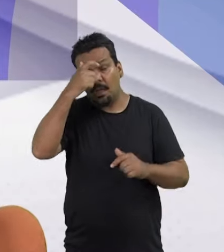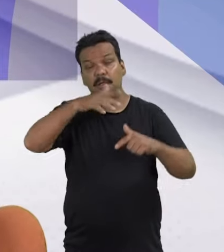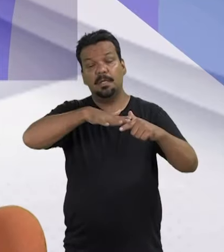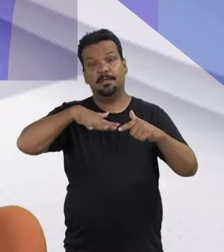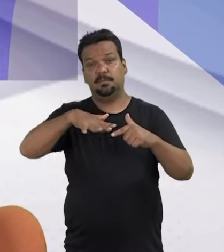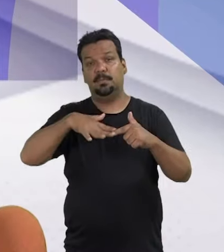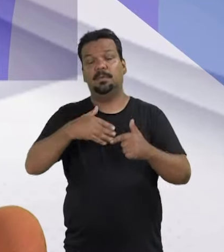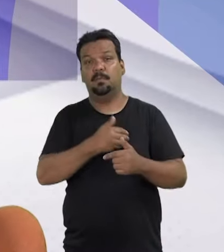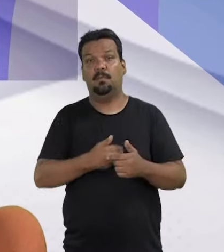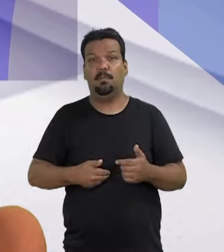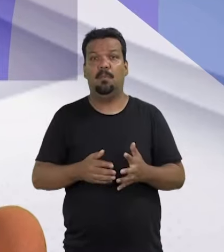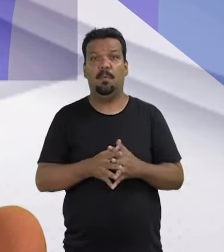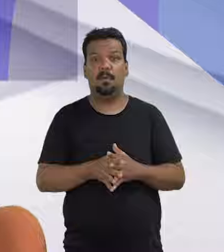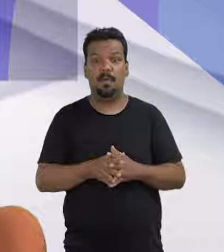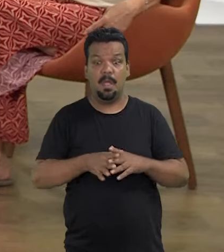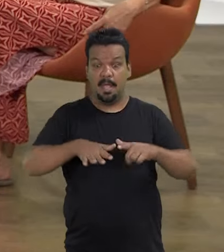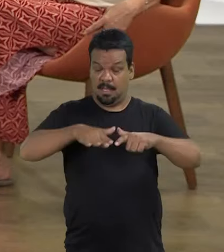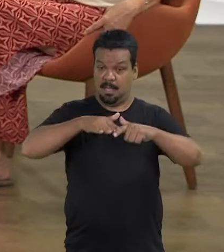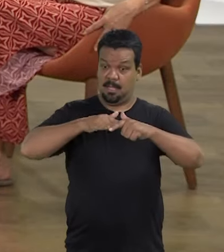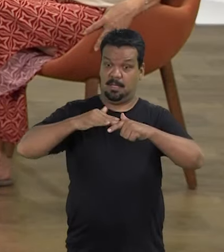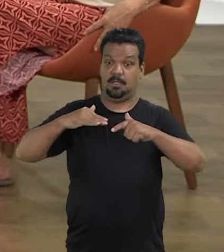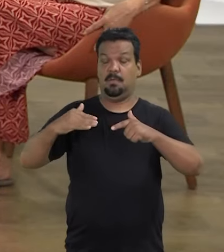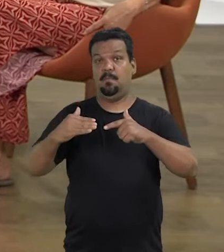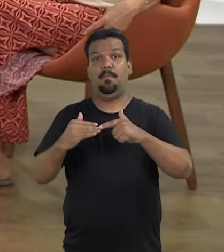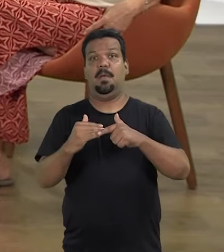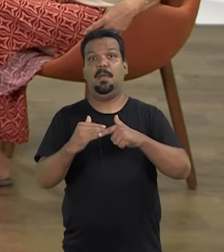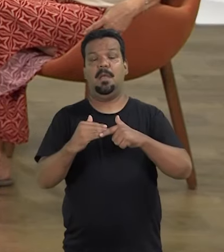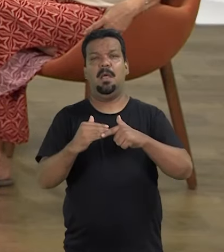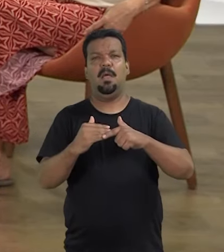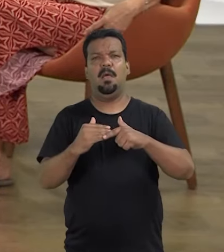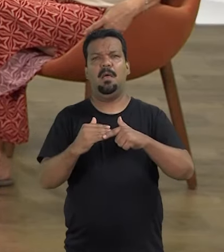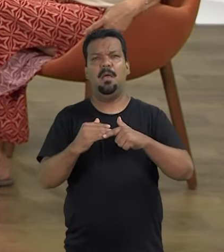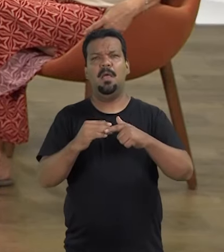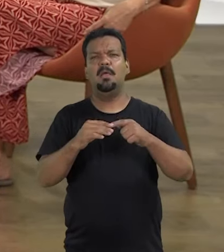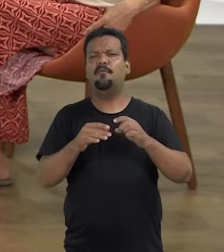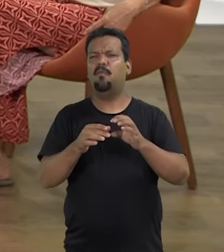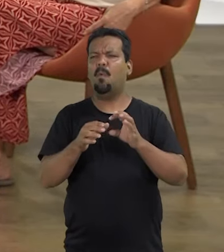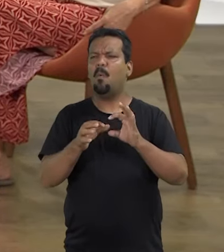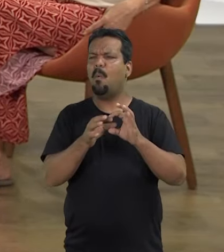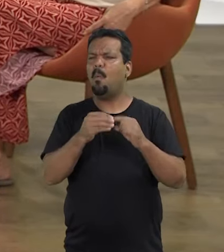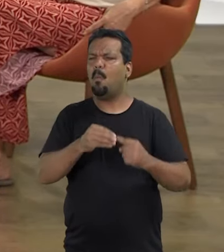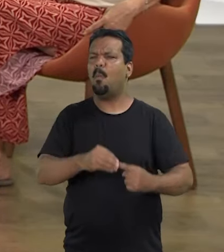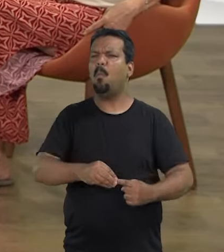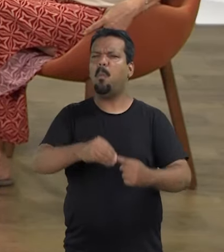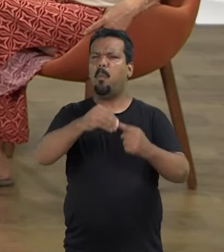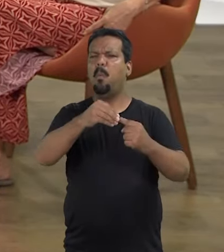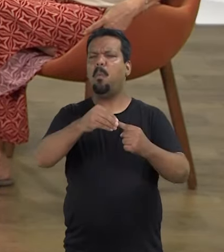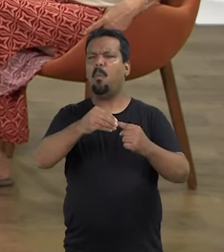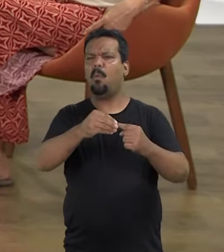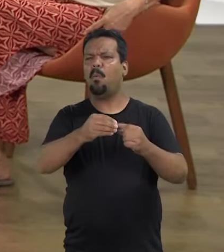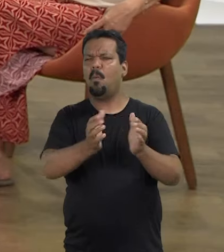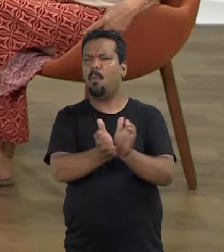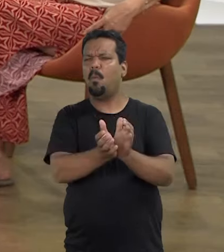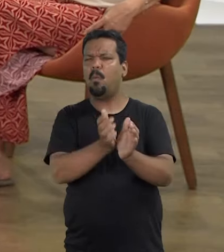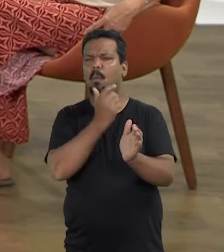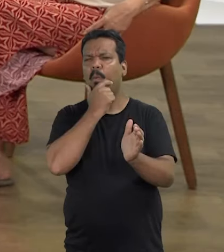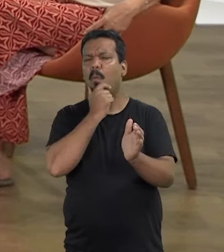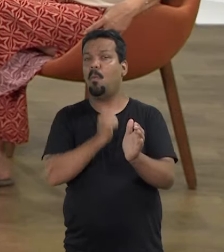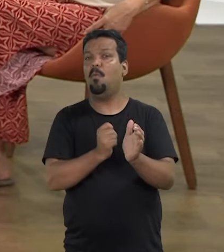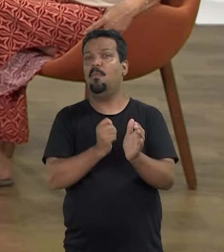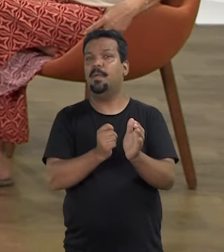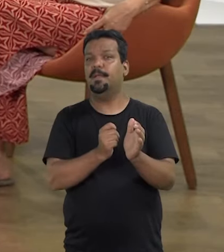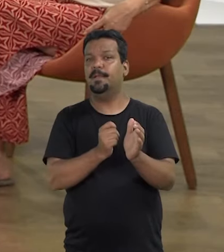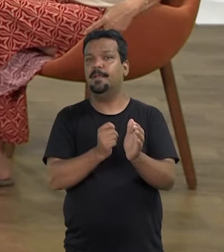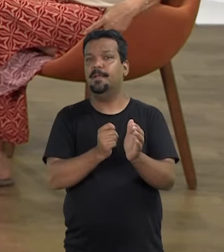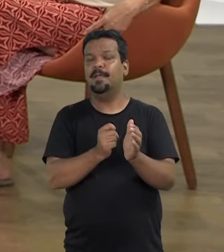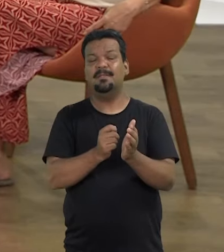sua importância no espaço público. Certo? Que esse espaço público, quando é uniforme, só homens,